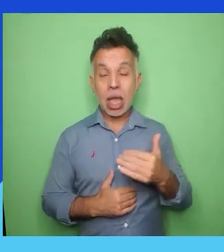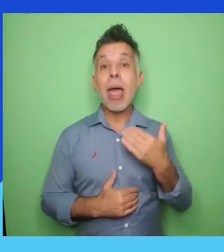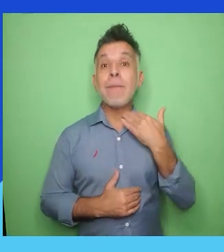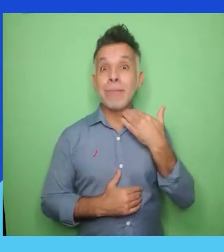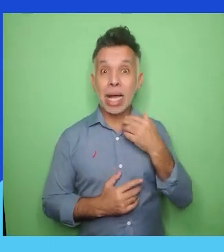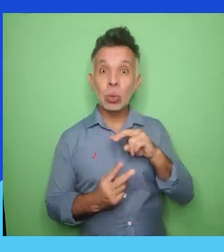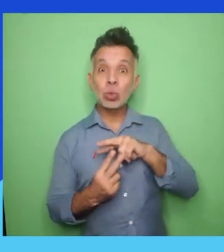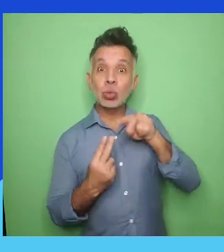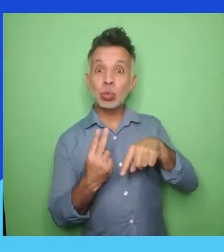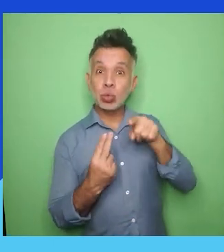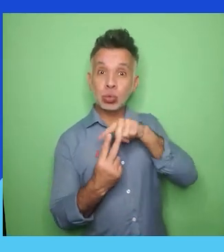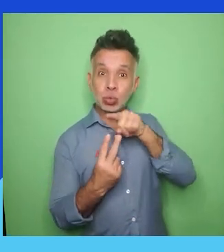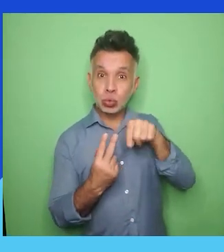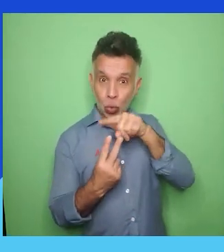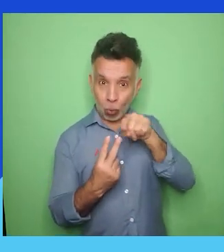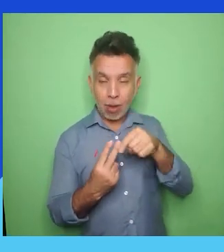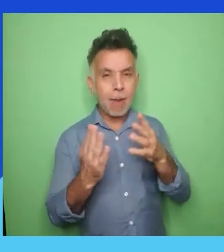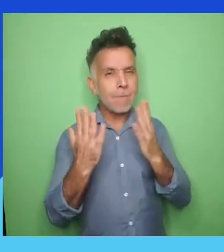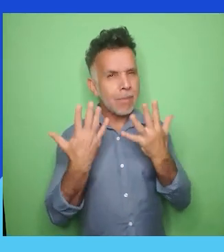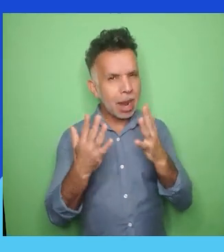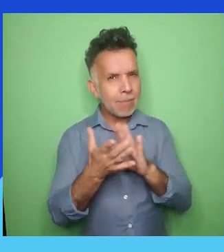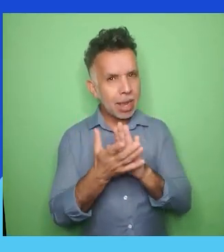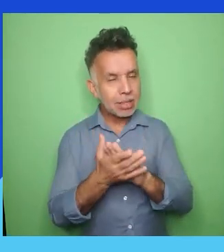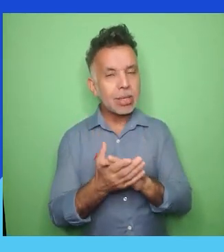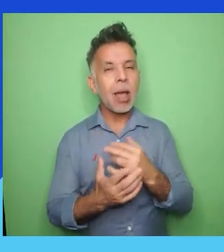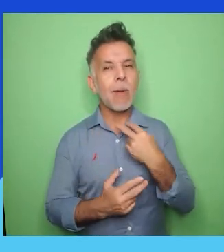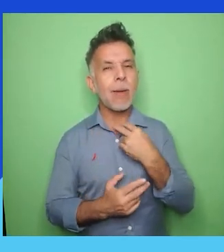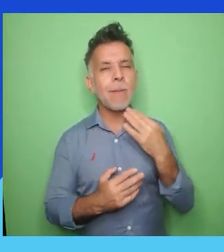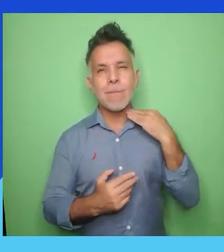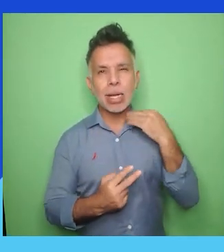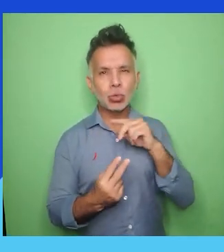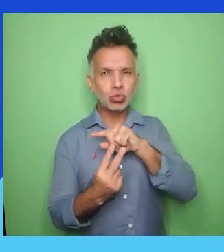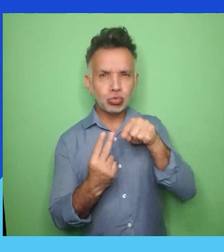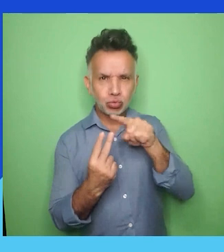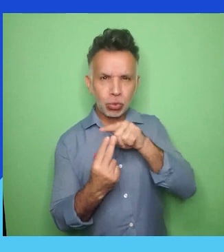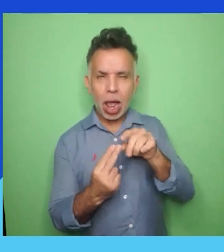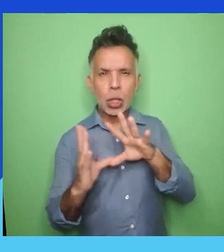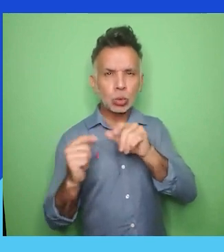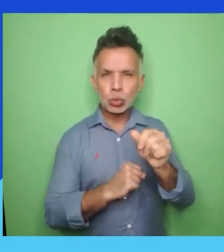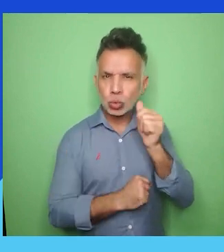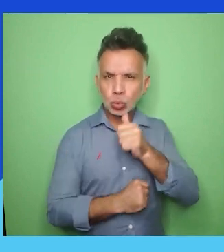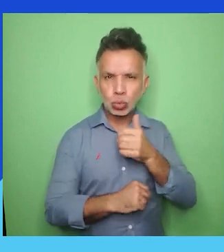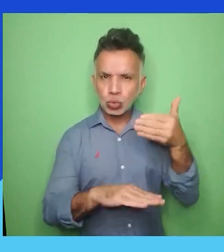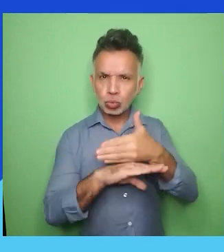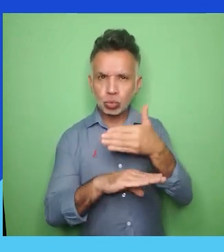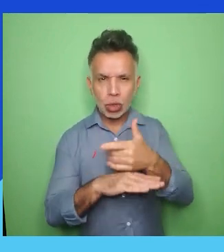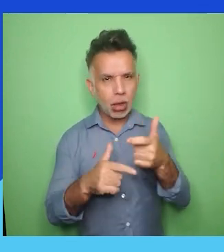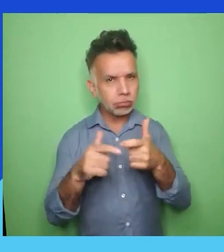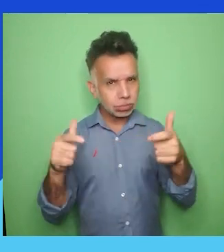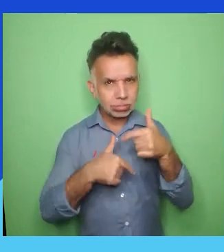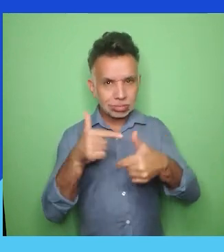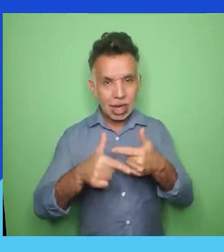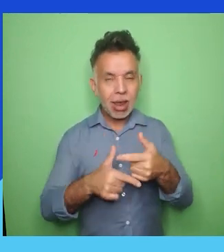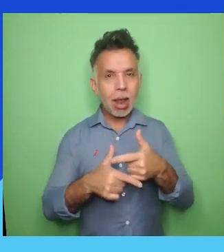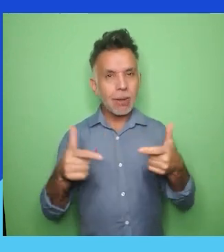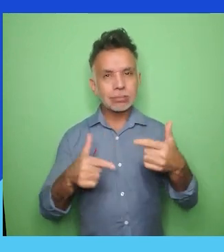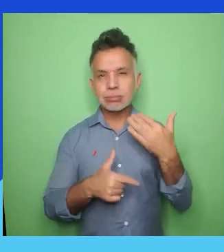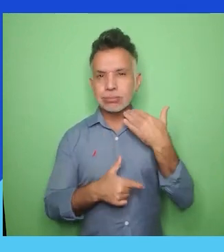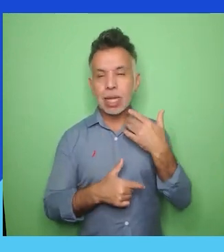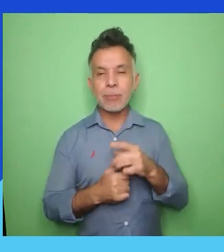todas as colaboradoras que formam esse grande banco. E agora na sequência, em quinto lugar,